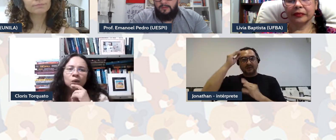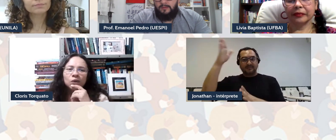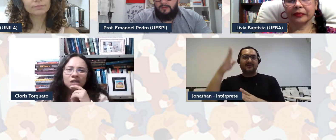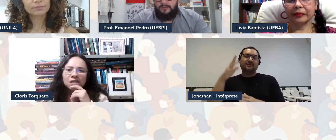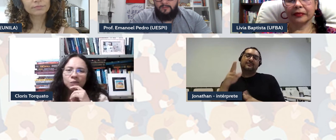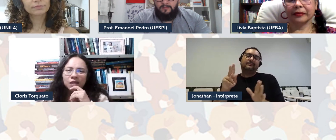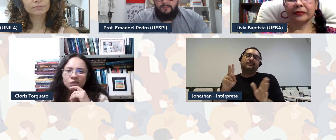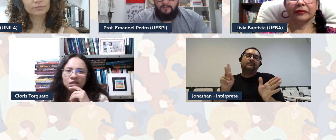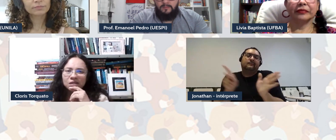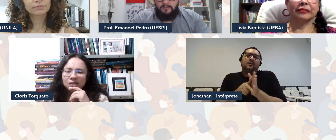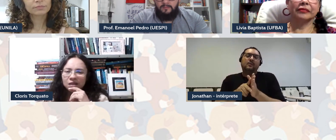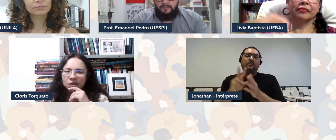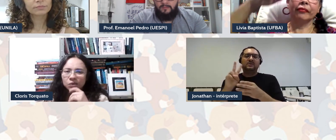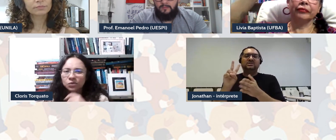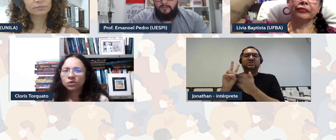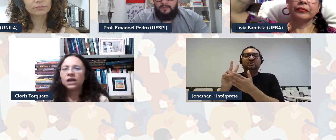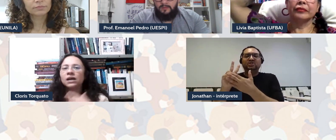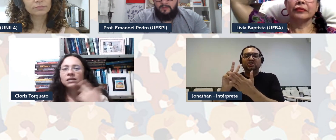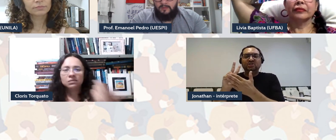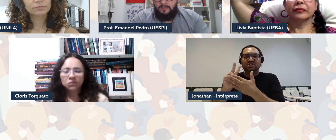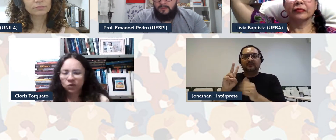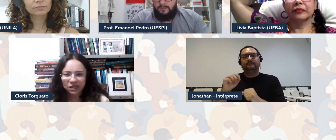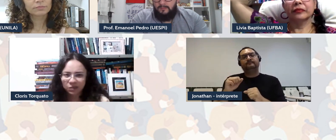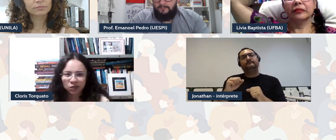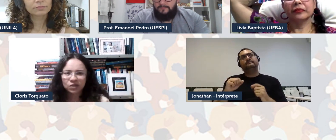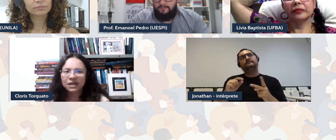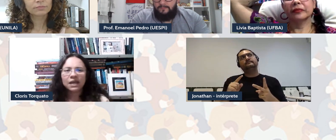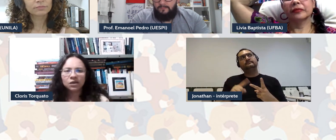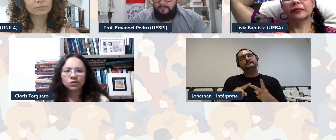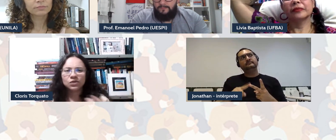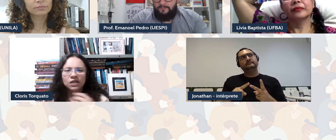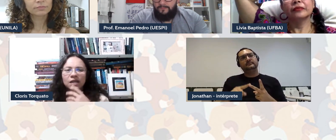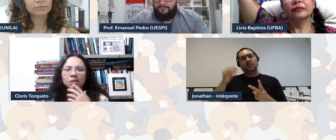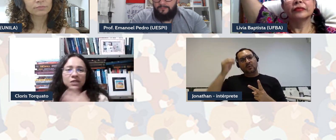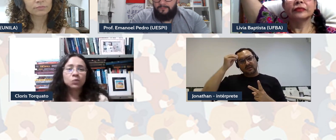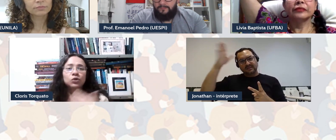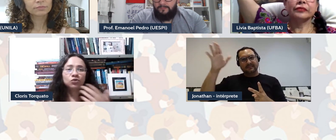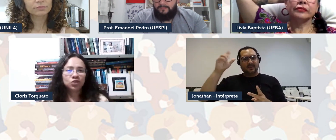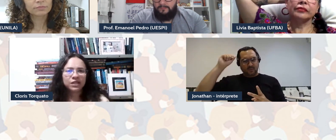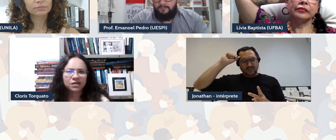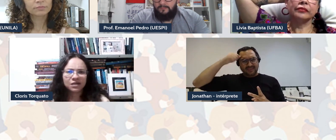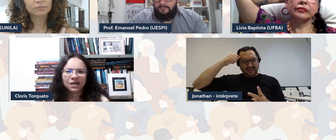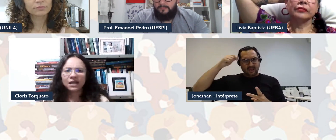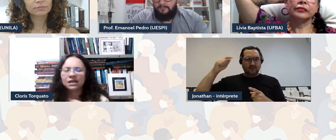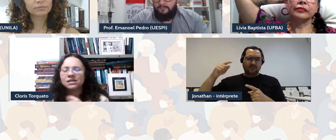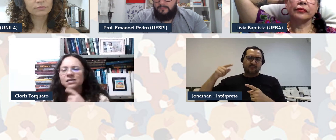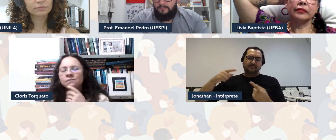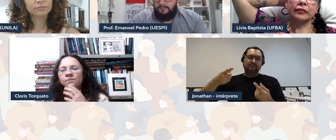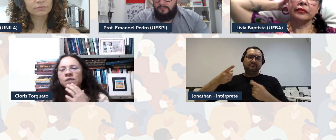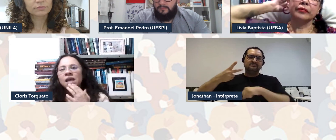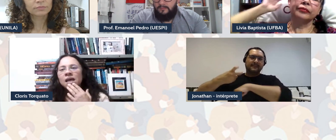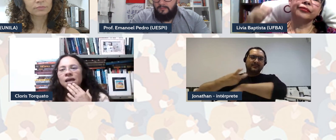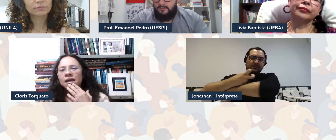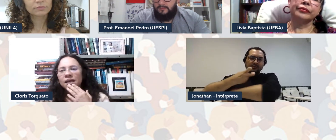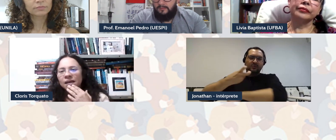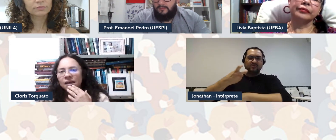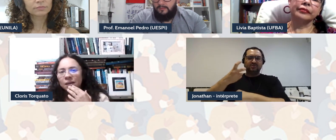né, conhecimentos que são conhecimentos negros, né, epistemologias negras,